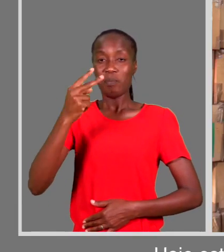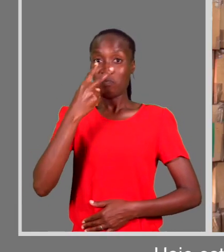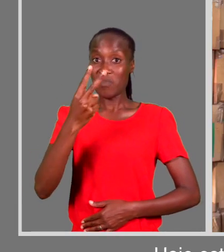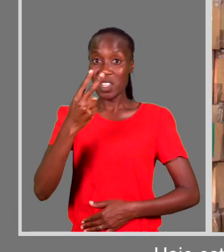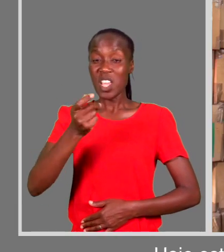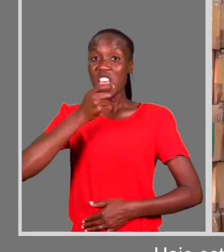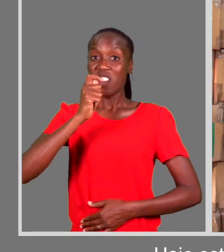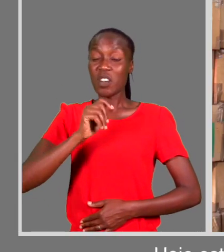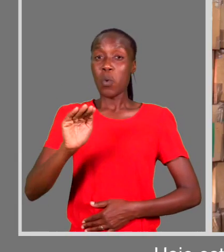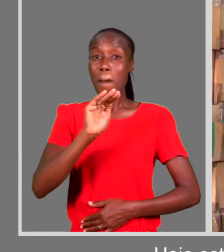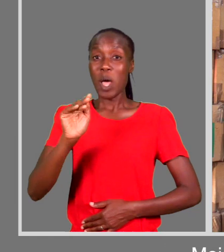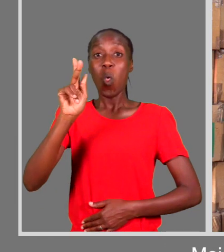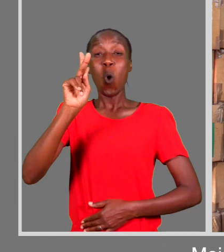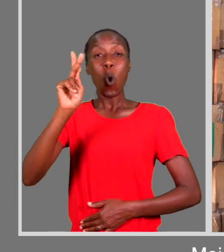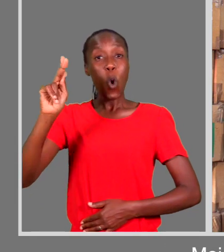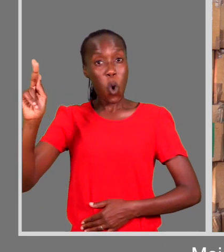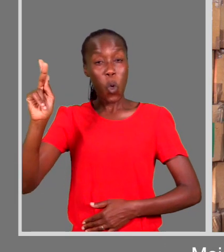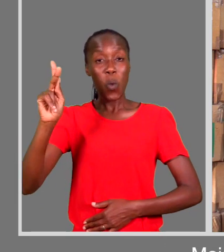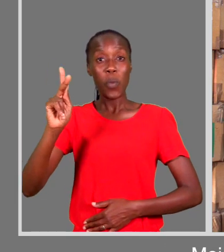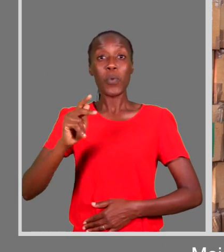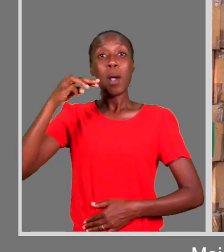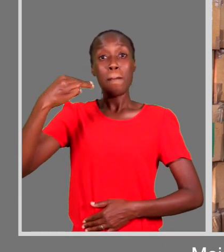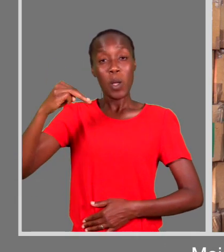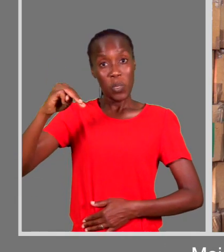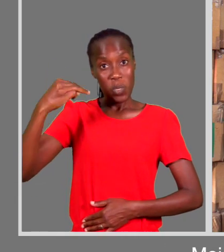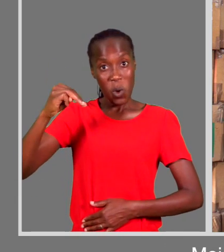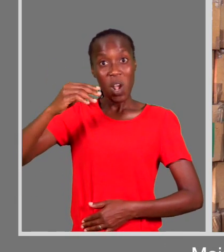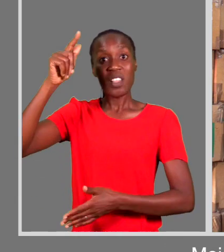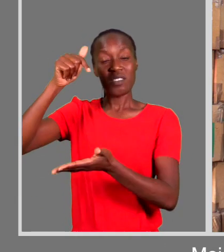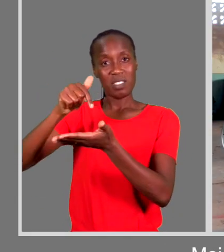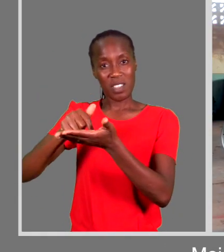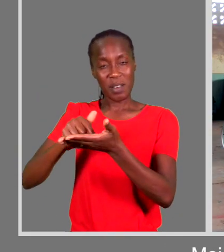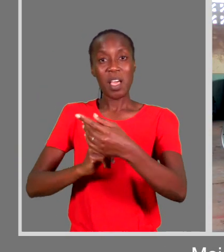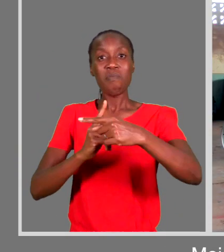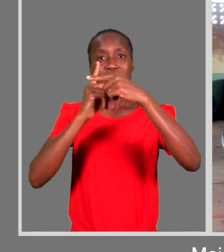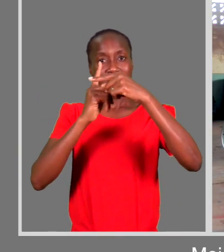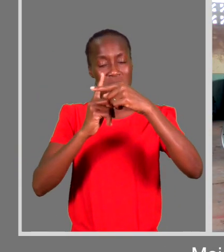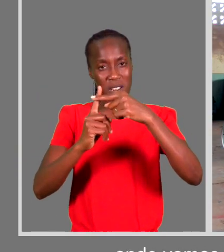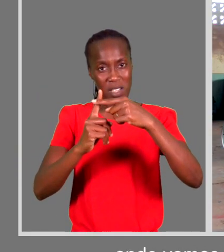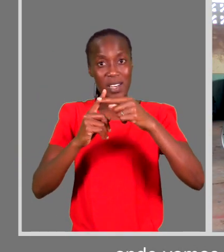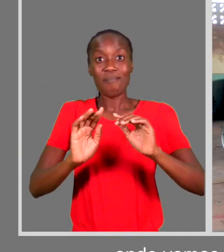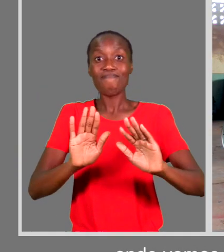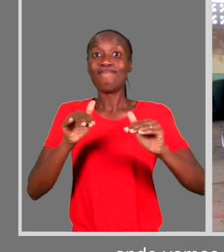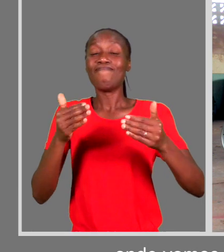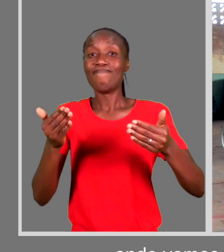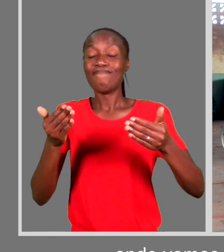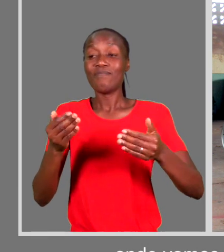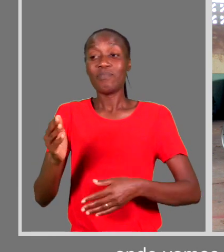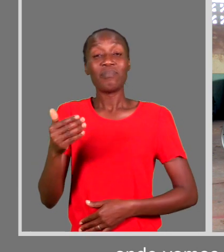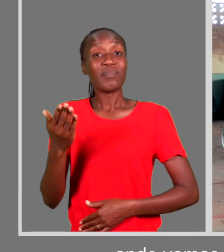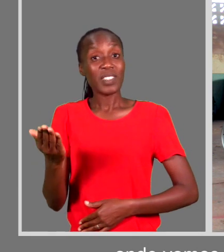Congoloto, no município da Matola, mais concretamente na igreja em Vajélico Palavra Viva, onde vamos